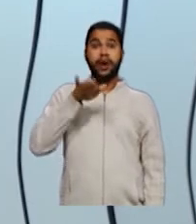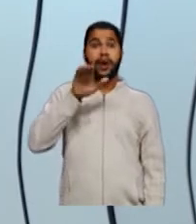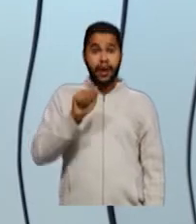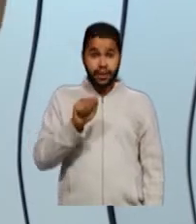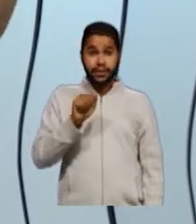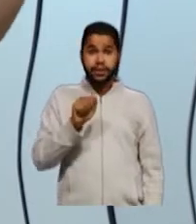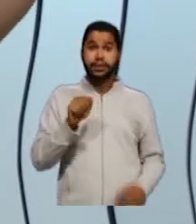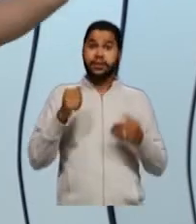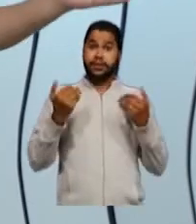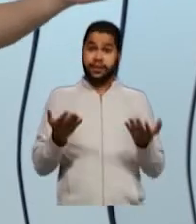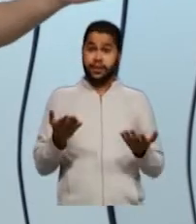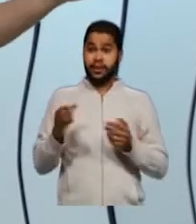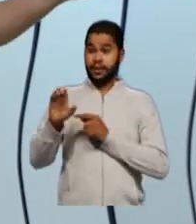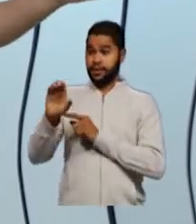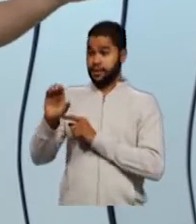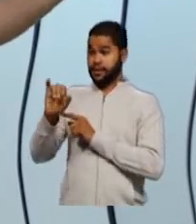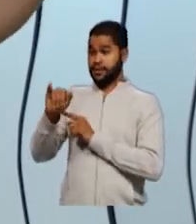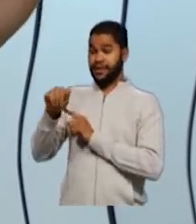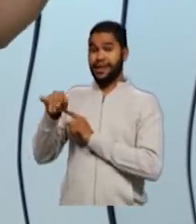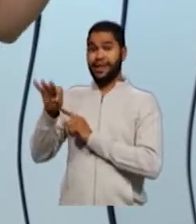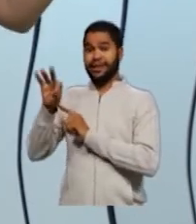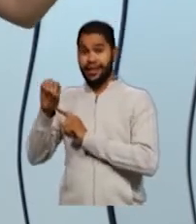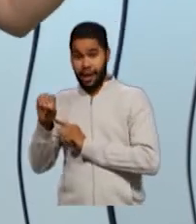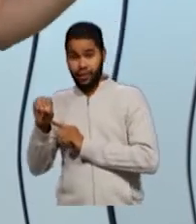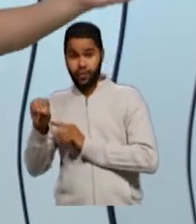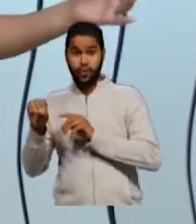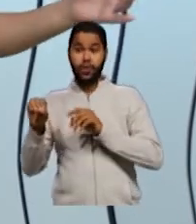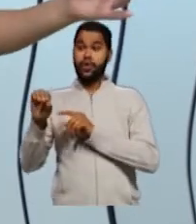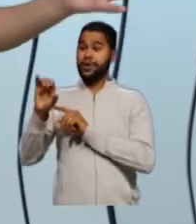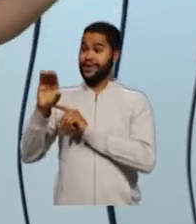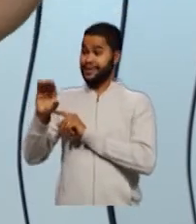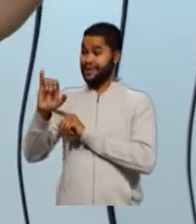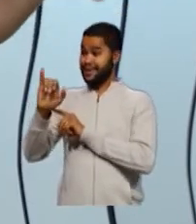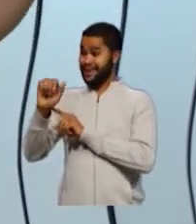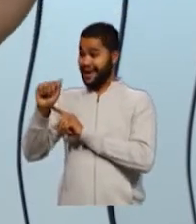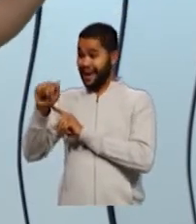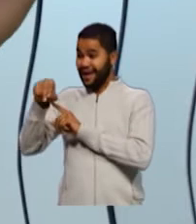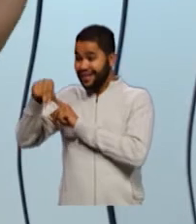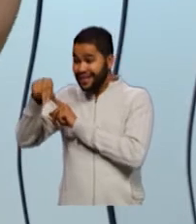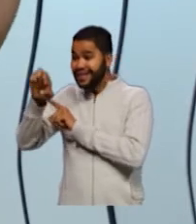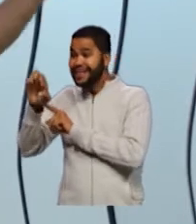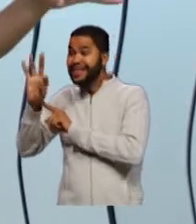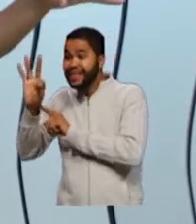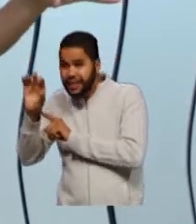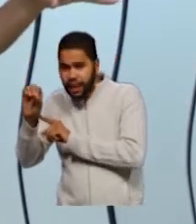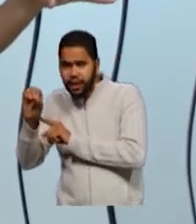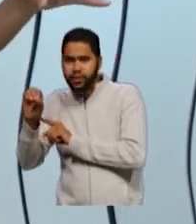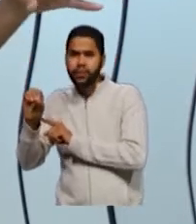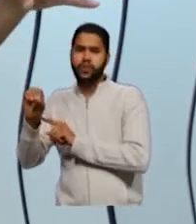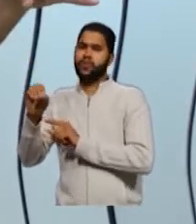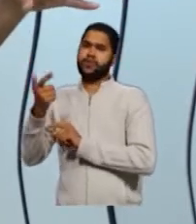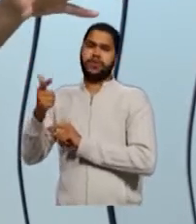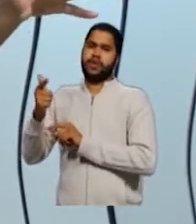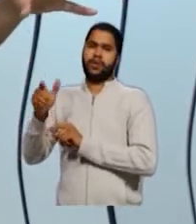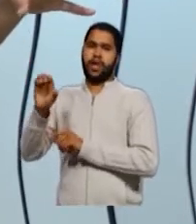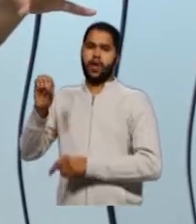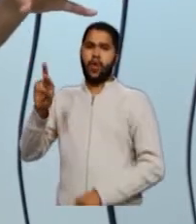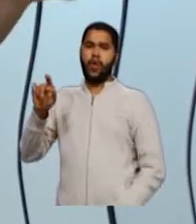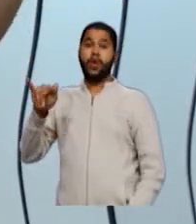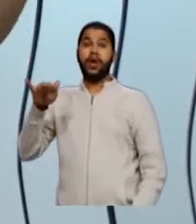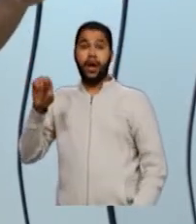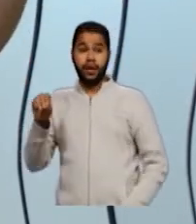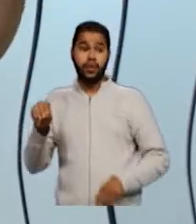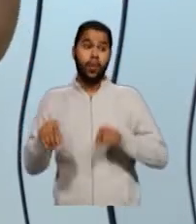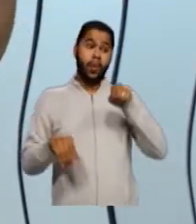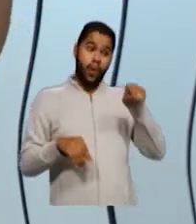Então, cianato de amônio e cianeto de prata eram substâncias inorgânicas. E a ureia,